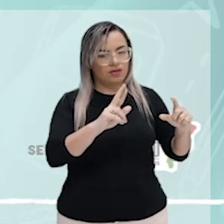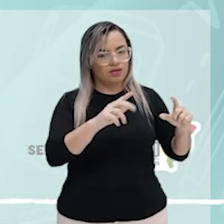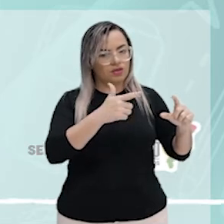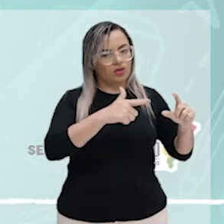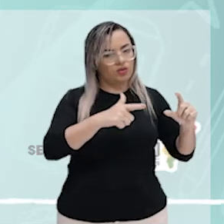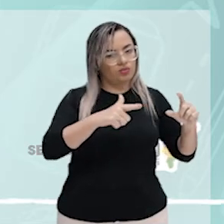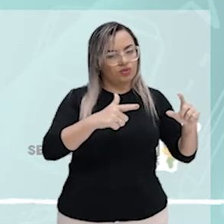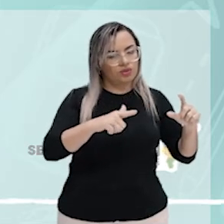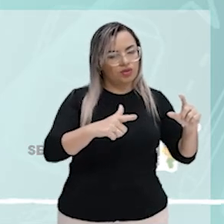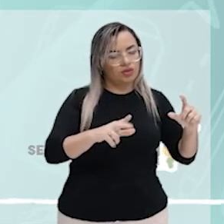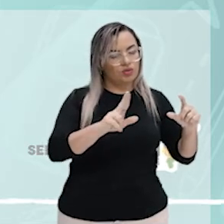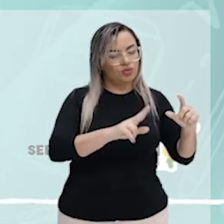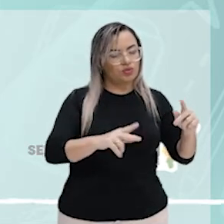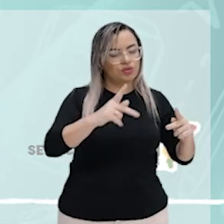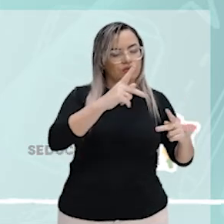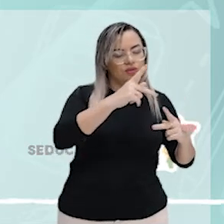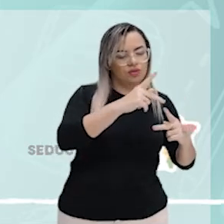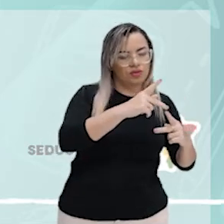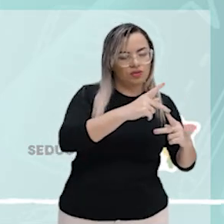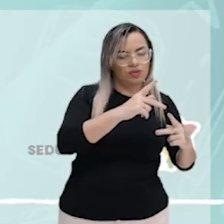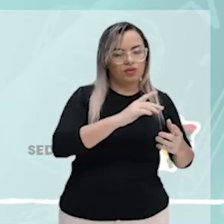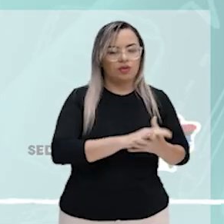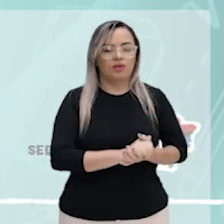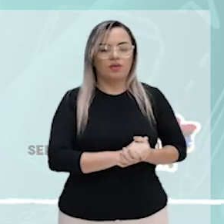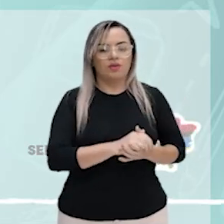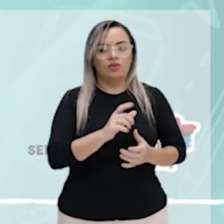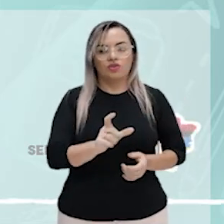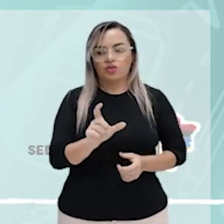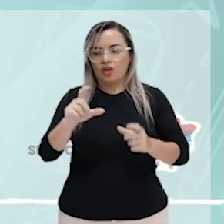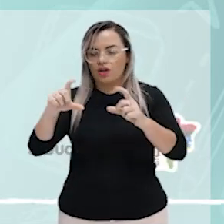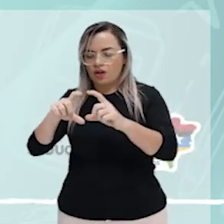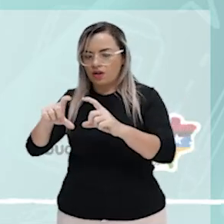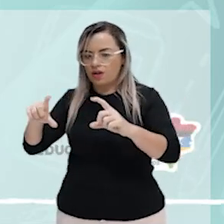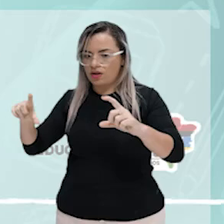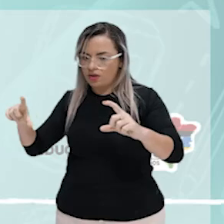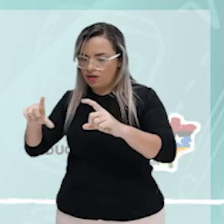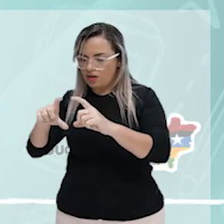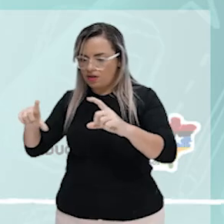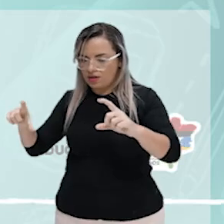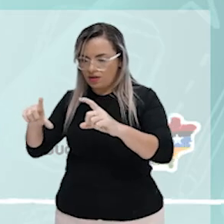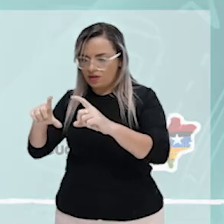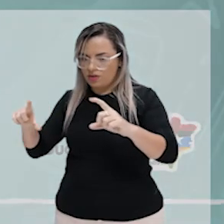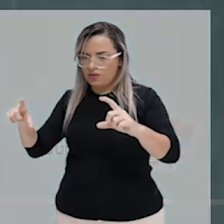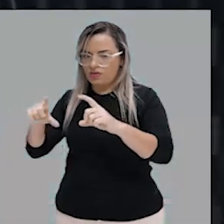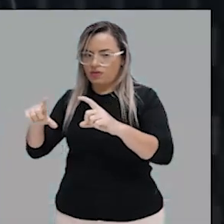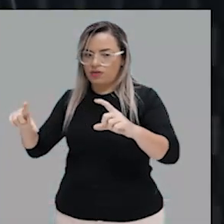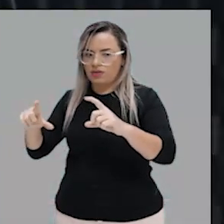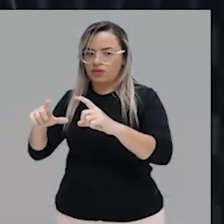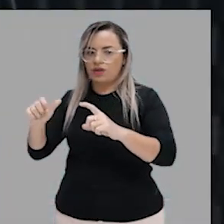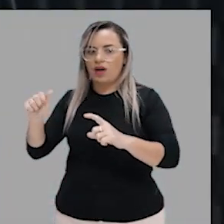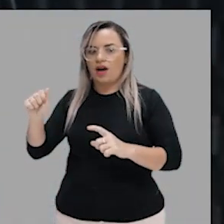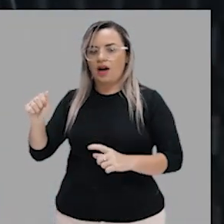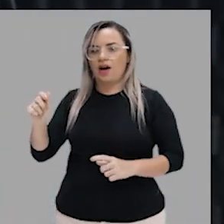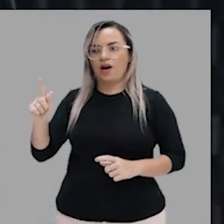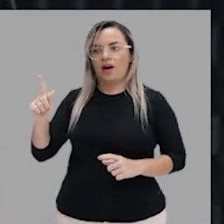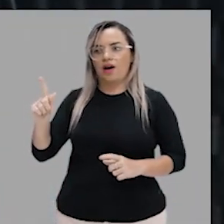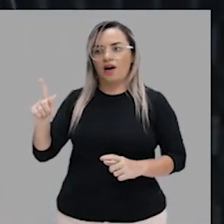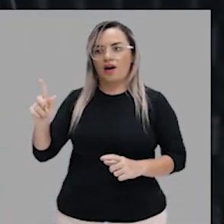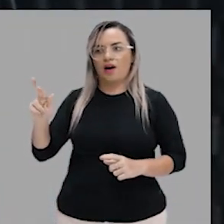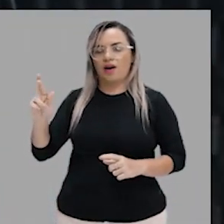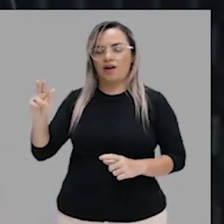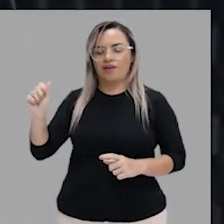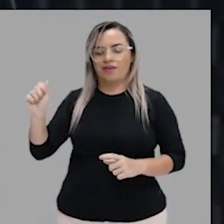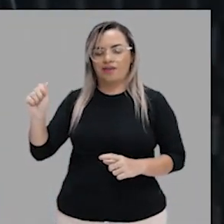segunda, ele faz o verbo agradar numa outra situação, de fazer carinho. Então, muda a transitividade,